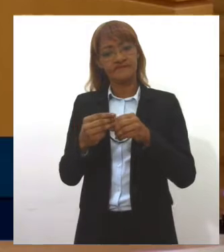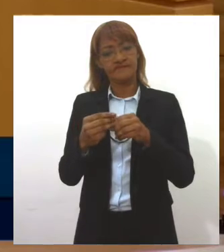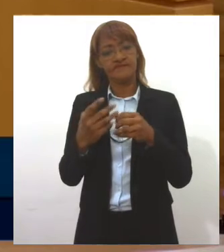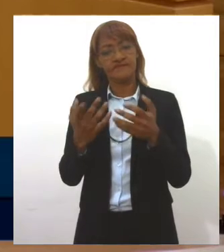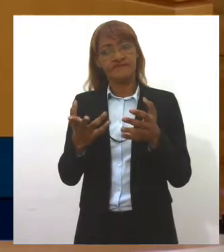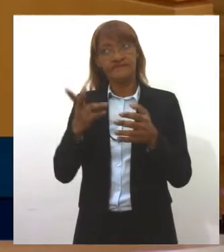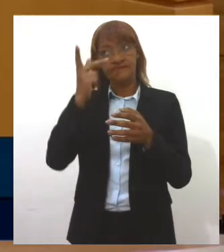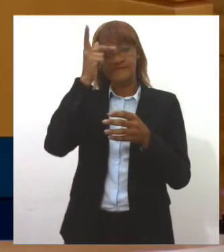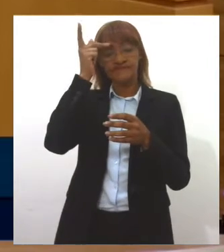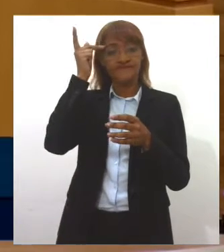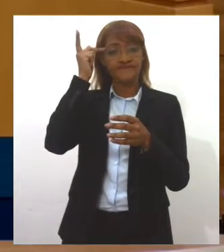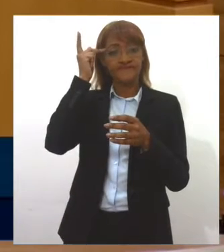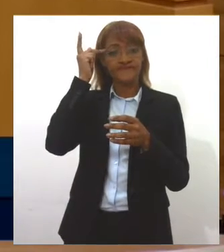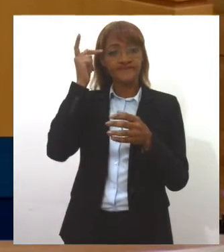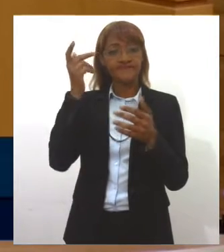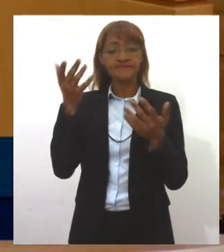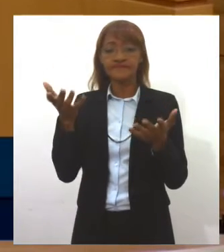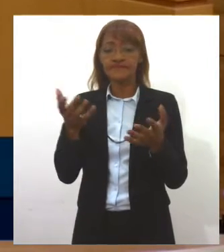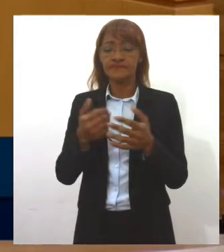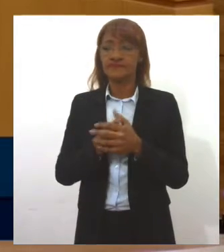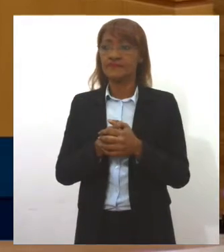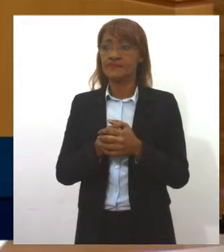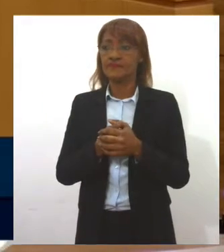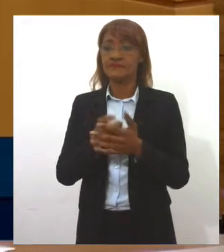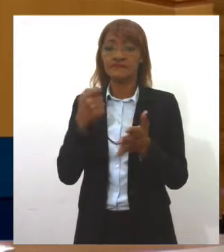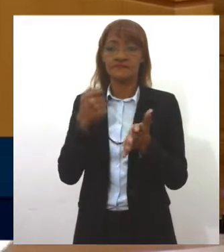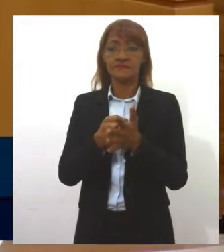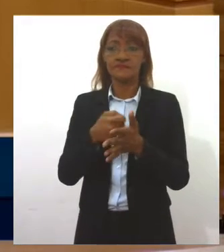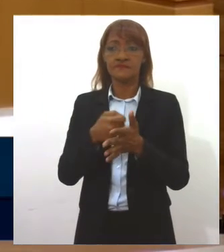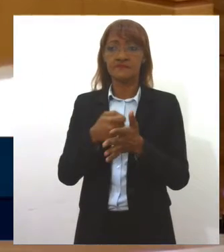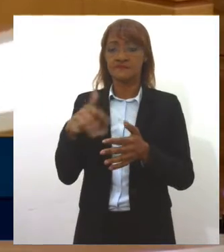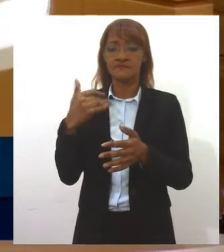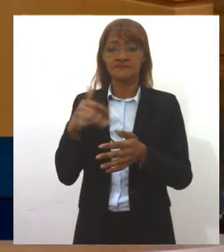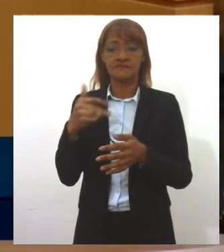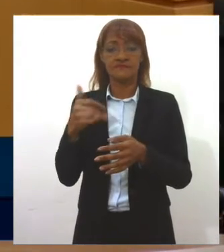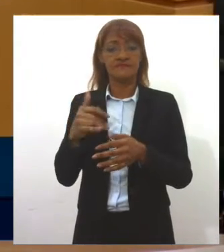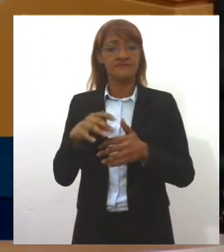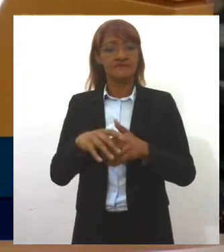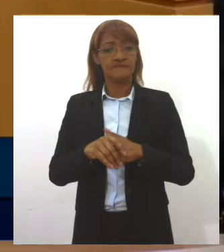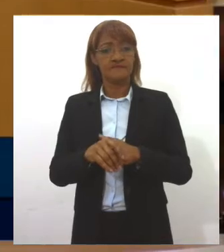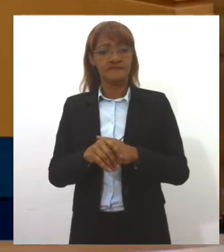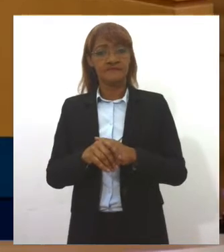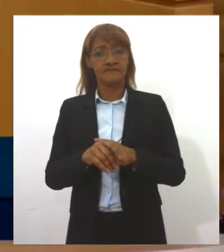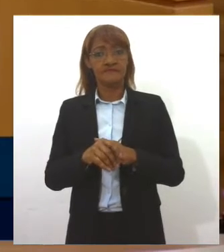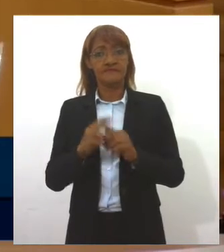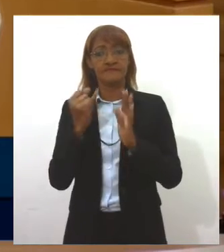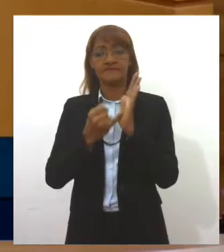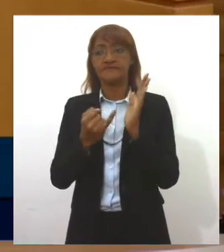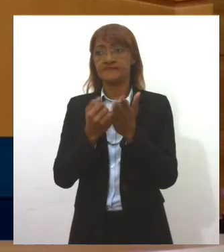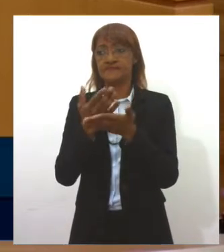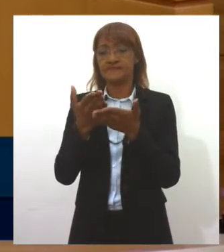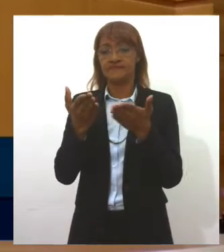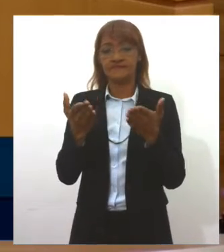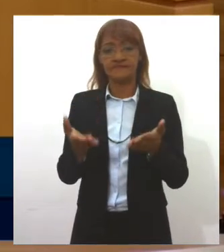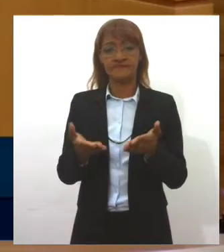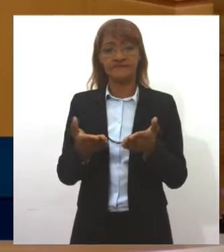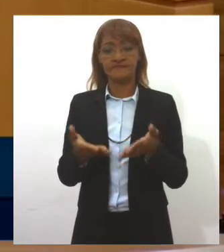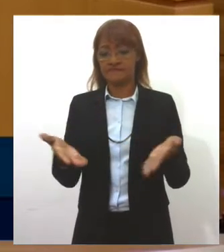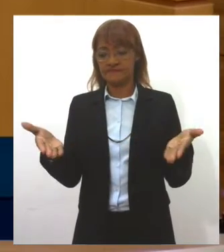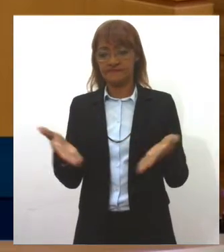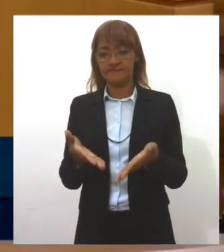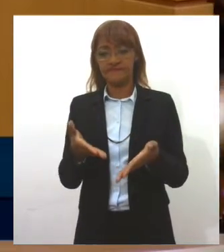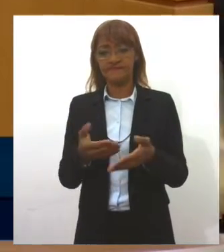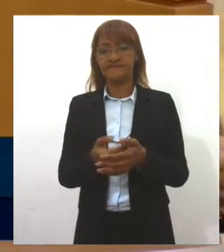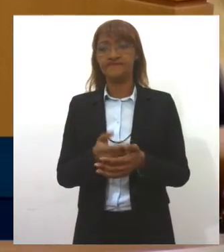as pessoas, inclusive, paguem mais. Paguem mais impostos em virtude dessa atualização que hoje praticamente